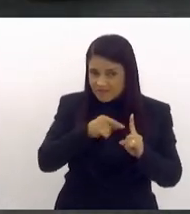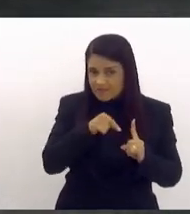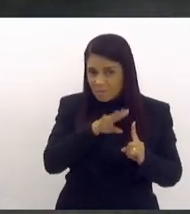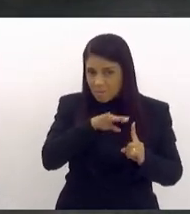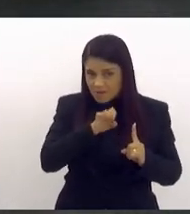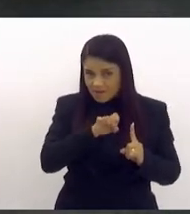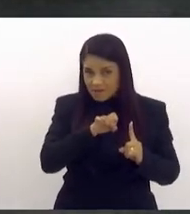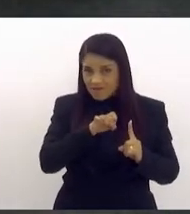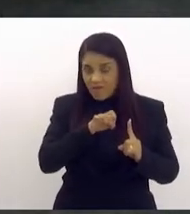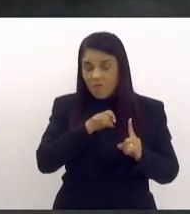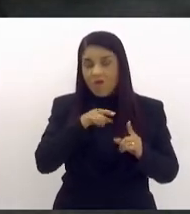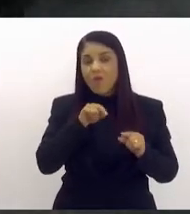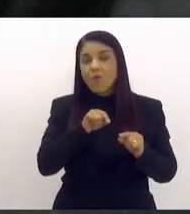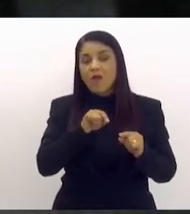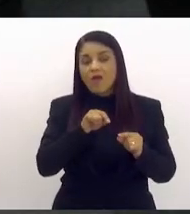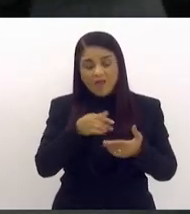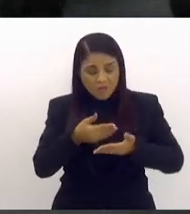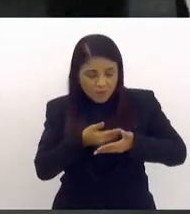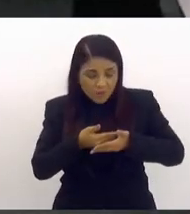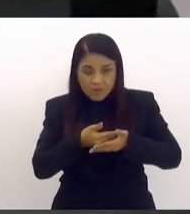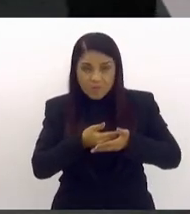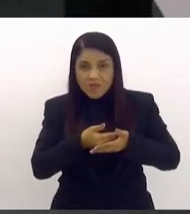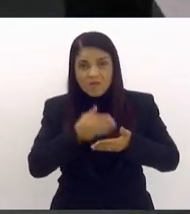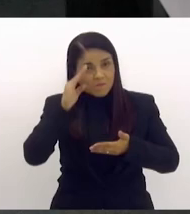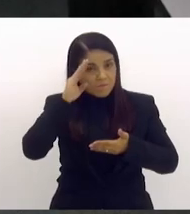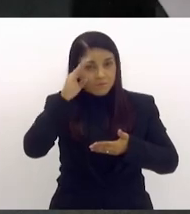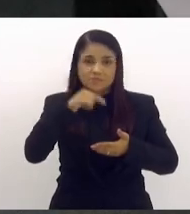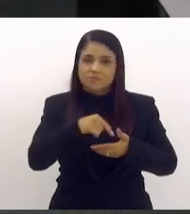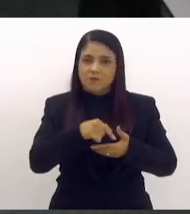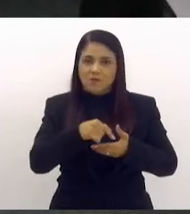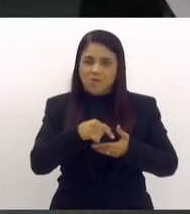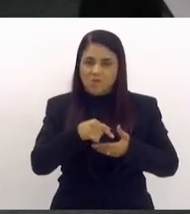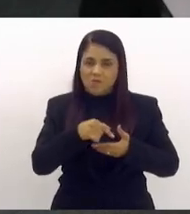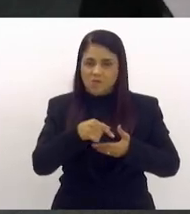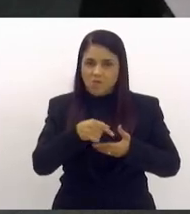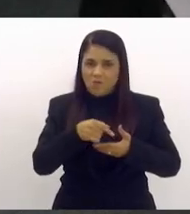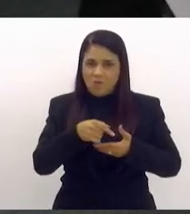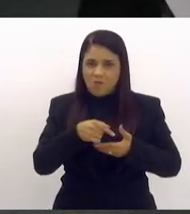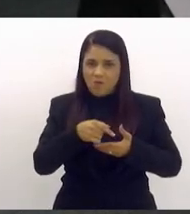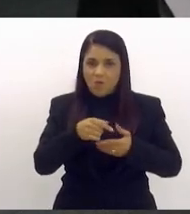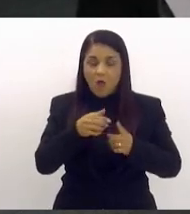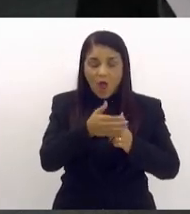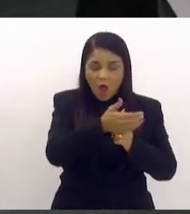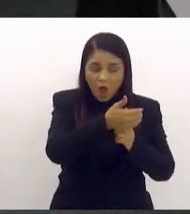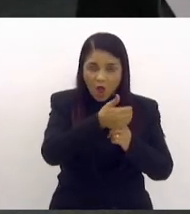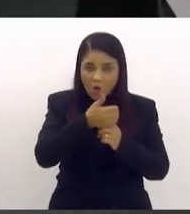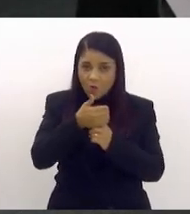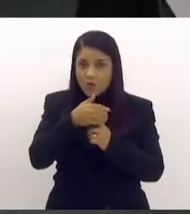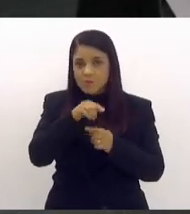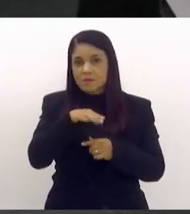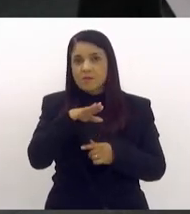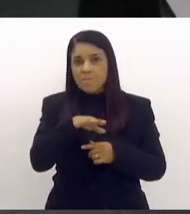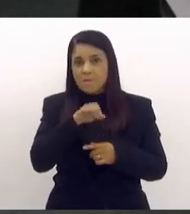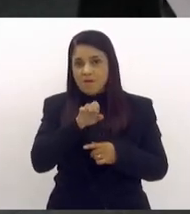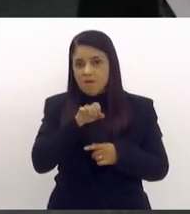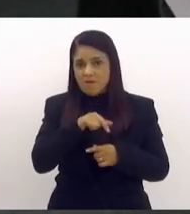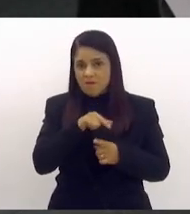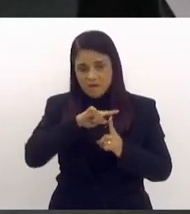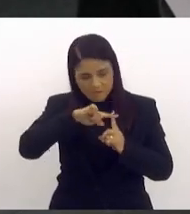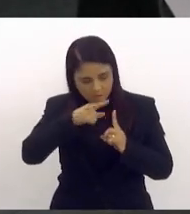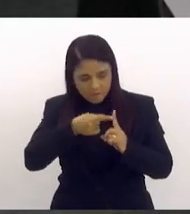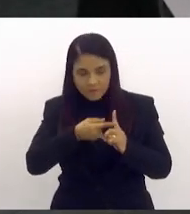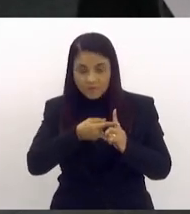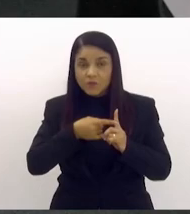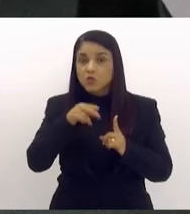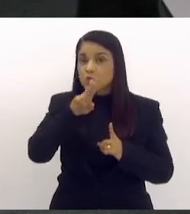problema é a formação daquele ser que ainda está para nascer. Ou seja, o acolhimento a essa gestante para demonstrar o